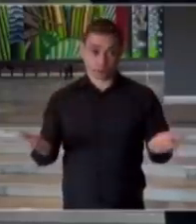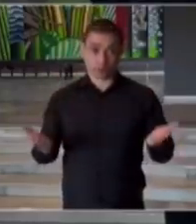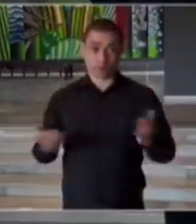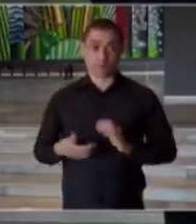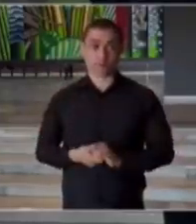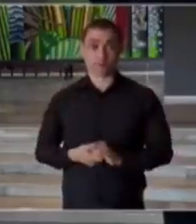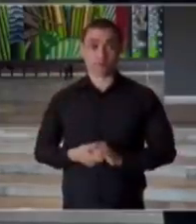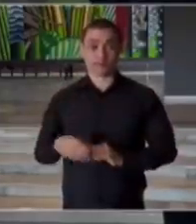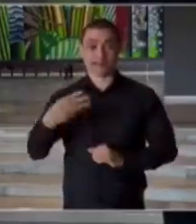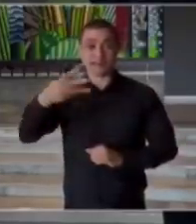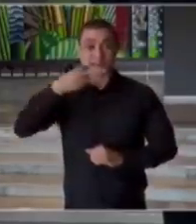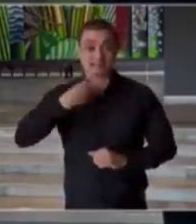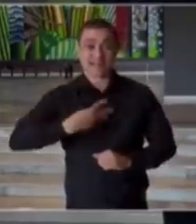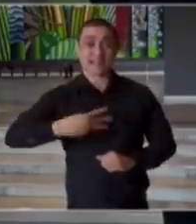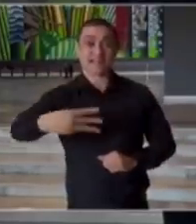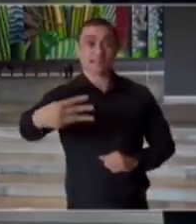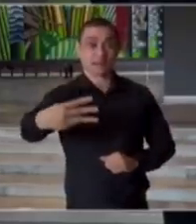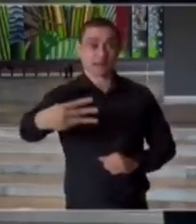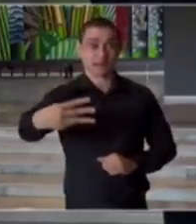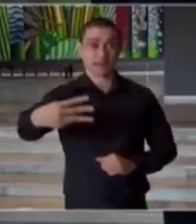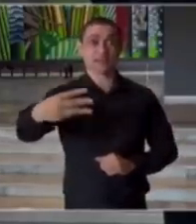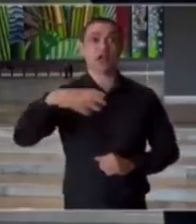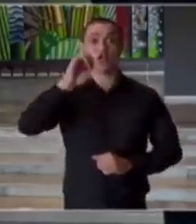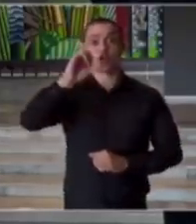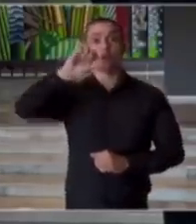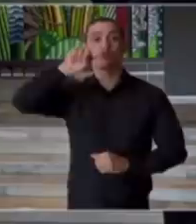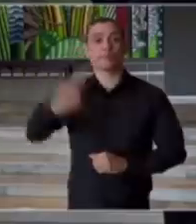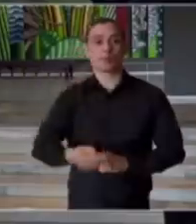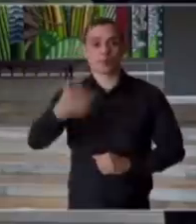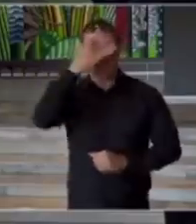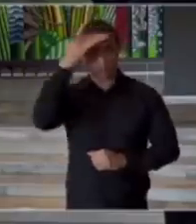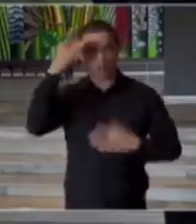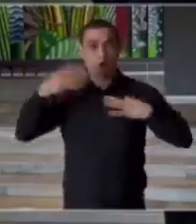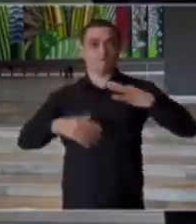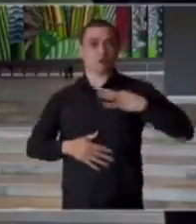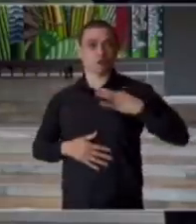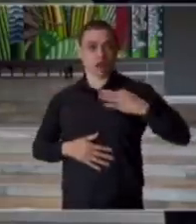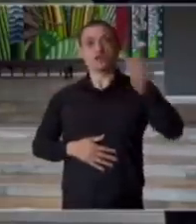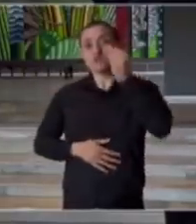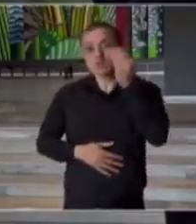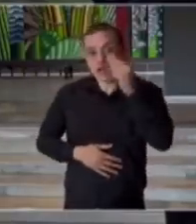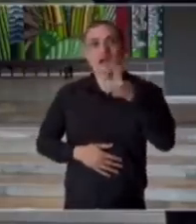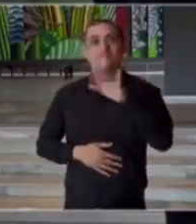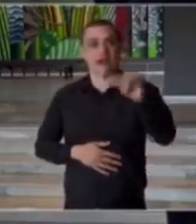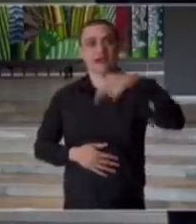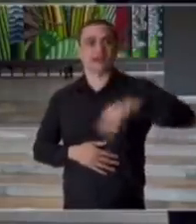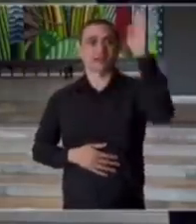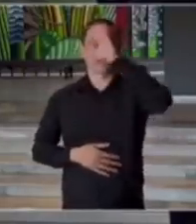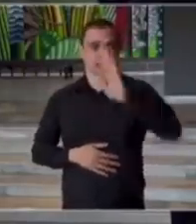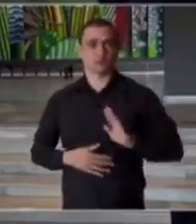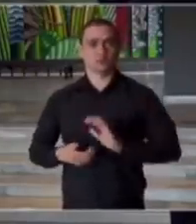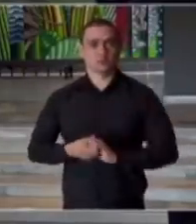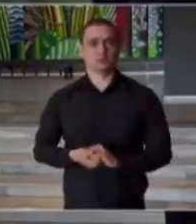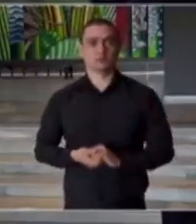de três semanas, 9 mil voluntários já estarão sendo testados aqui no Brasil.